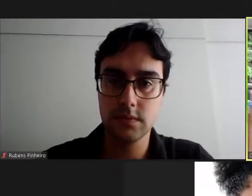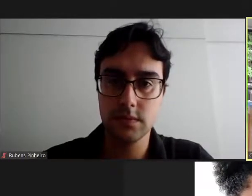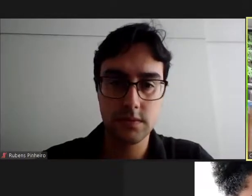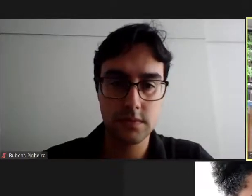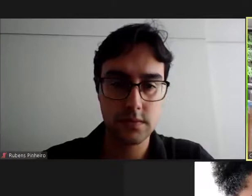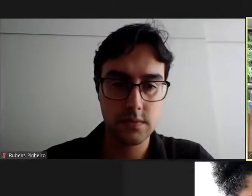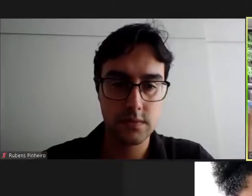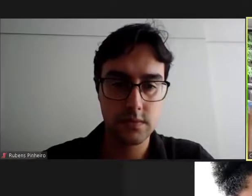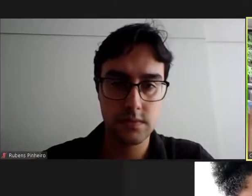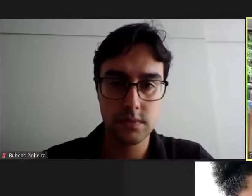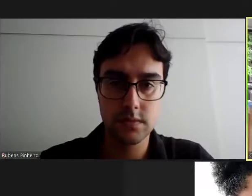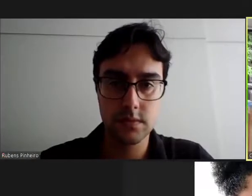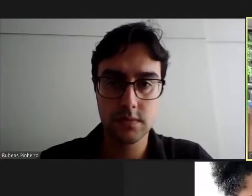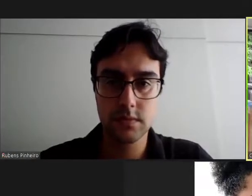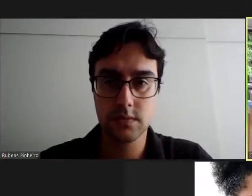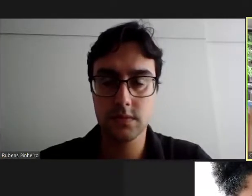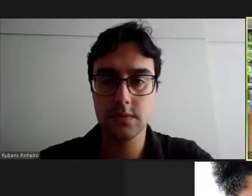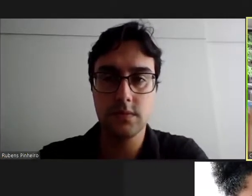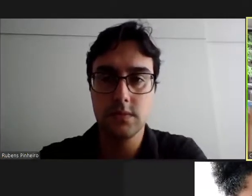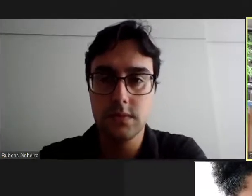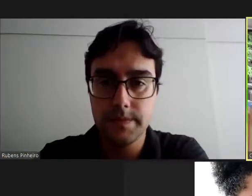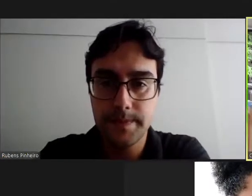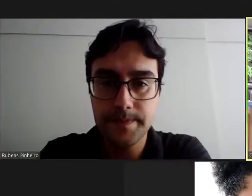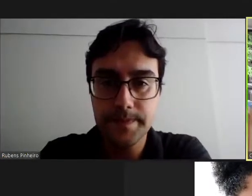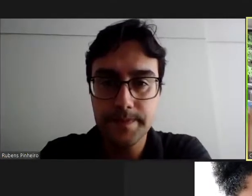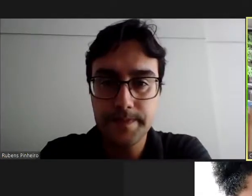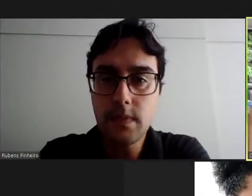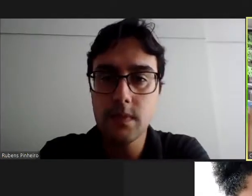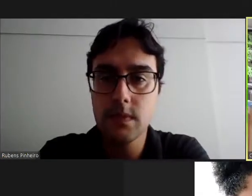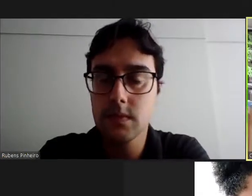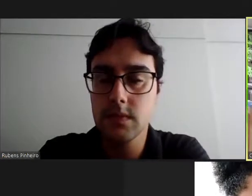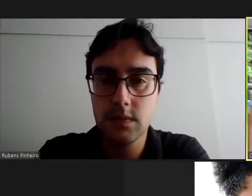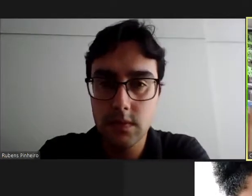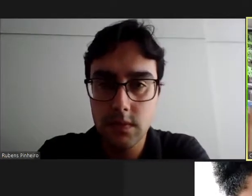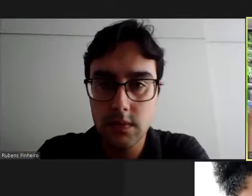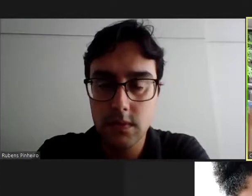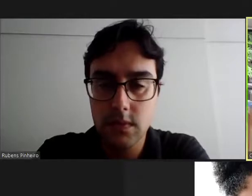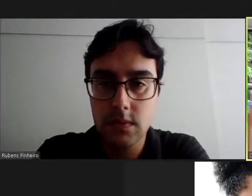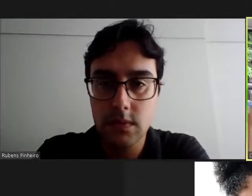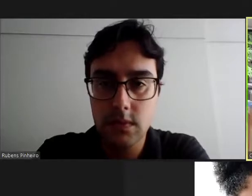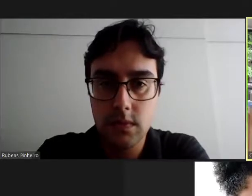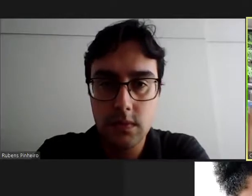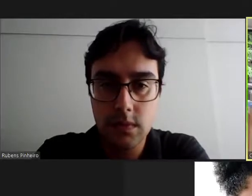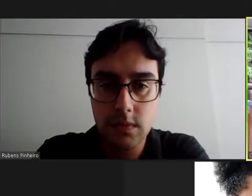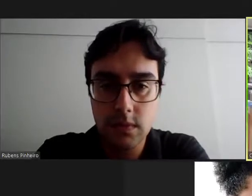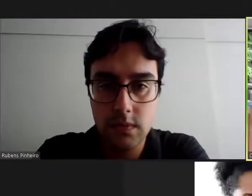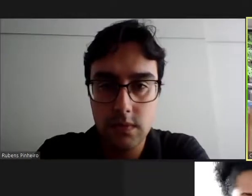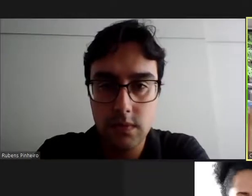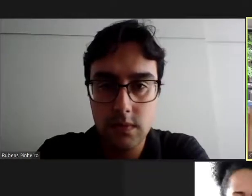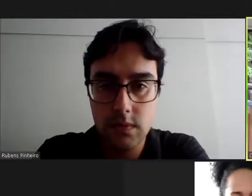Em votação, vereadores que estiverem de acordo, permaneçam sentados. Vereadora Thaís, como vota?